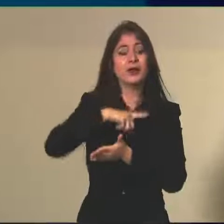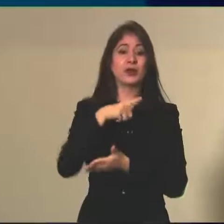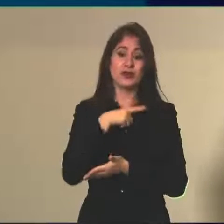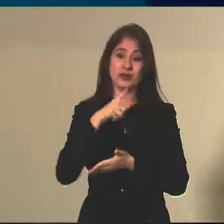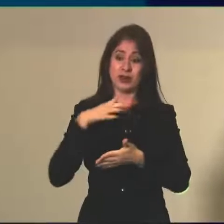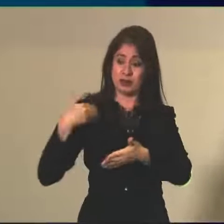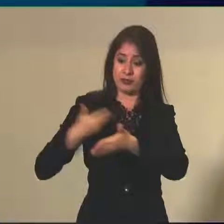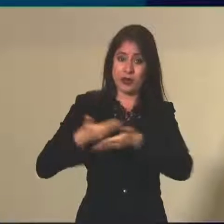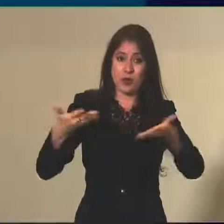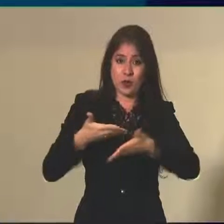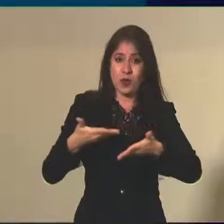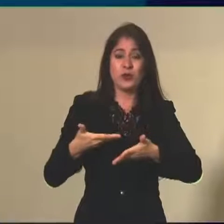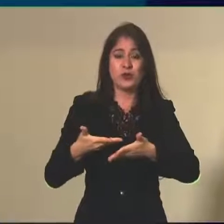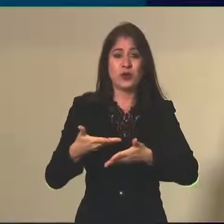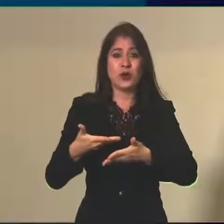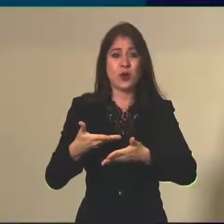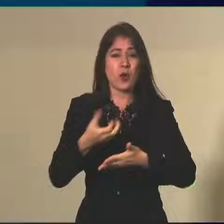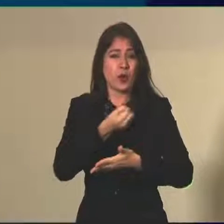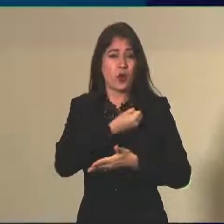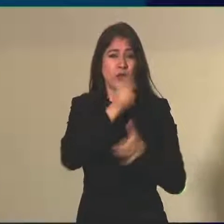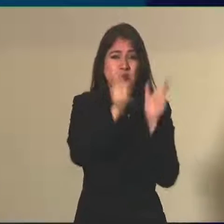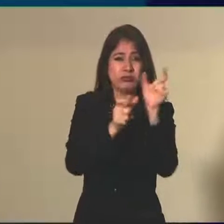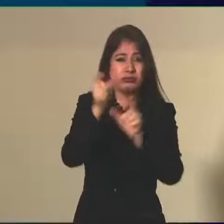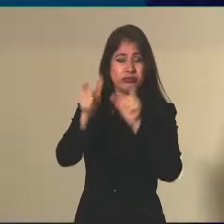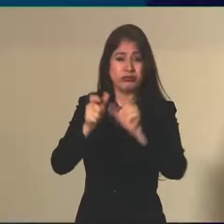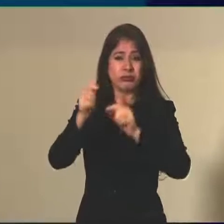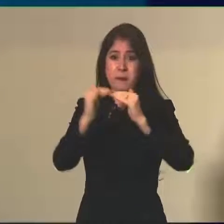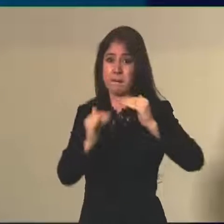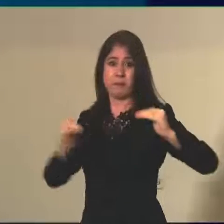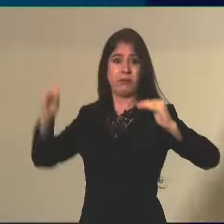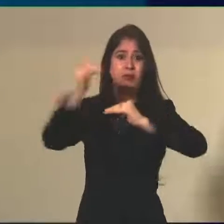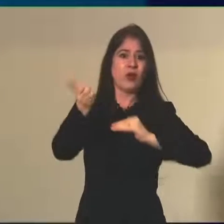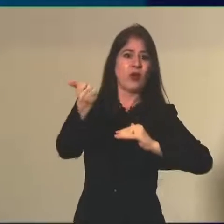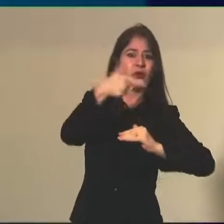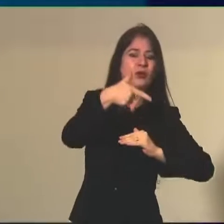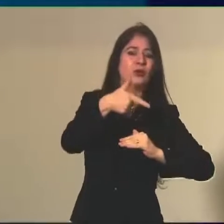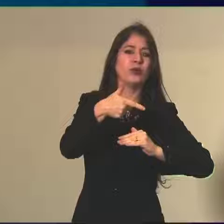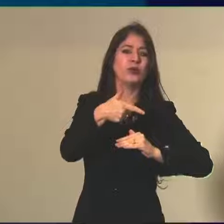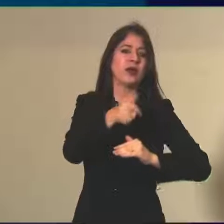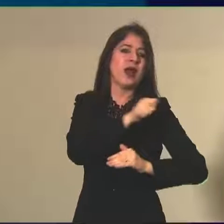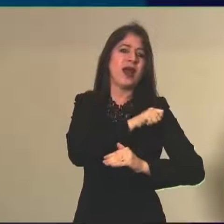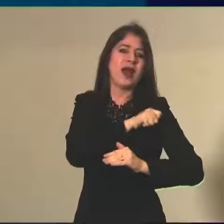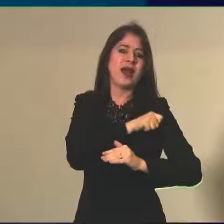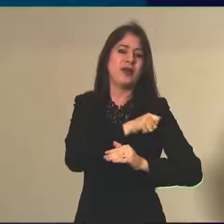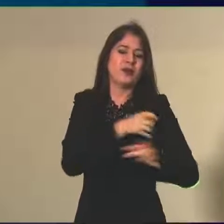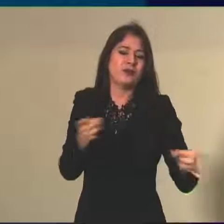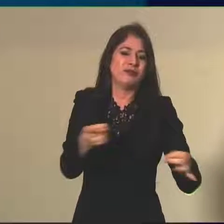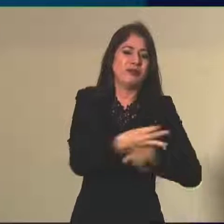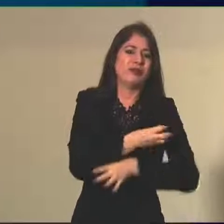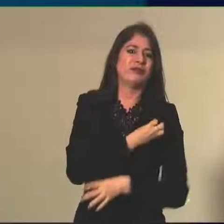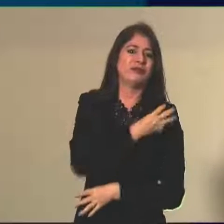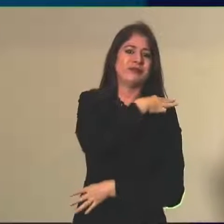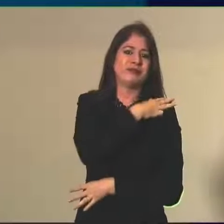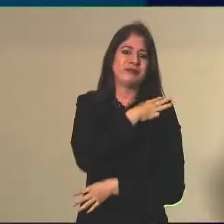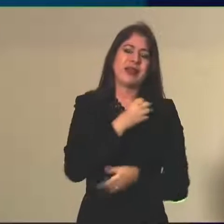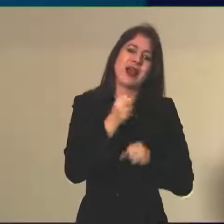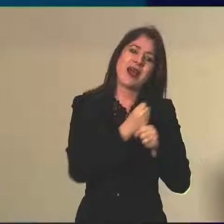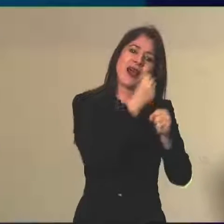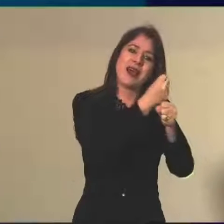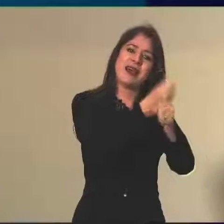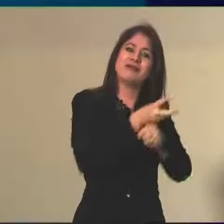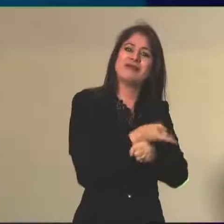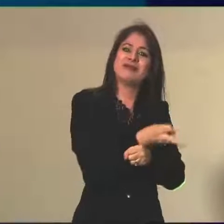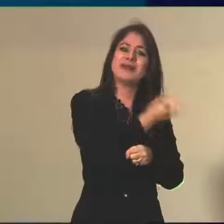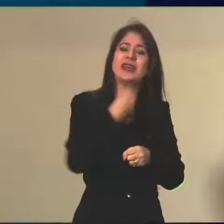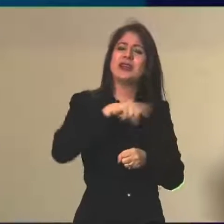Enem um número superior ao número de estudantes que finalizam o ensino médio todos os anos. O que